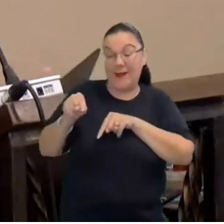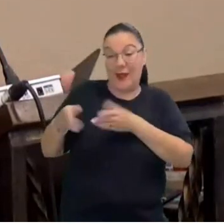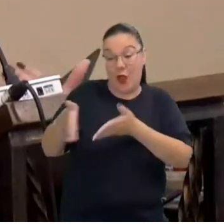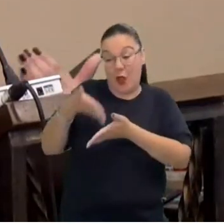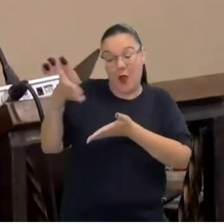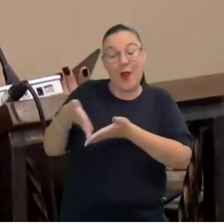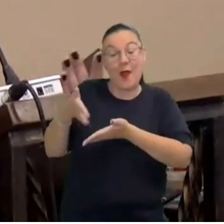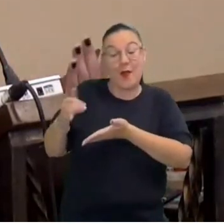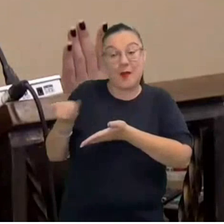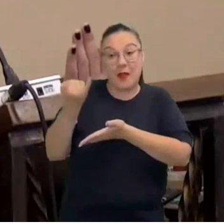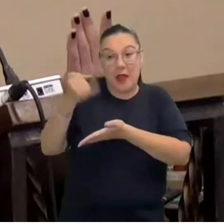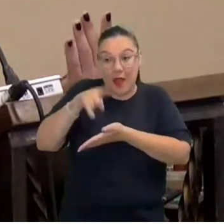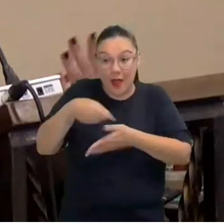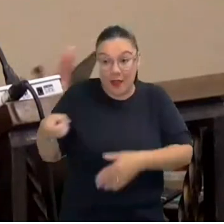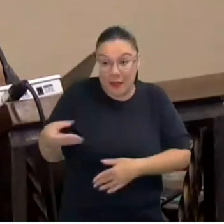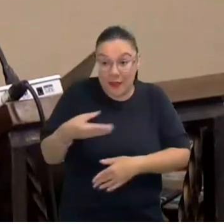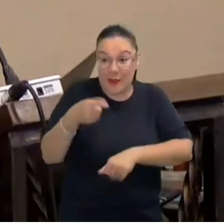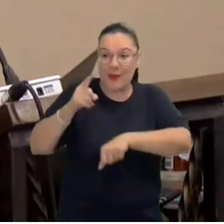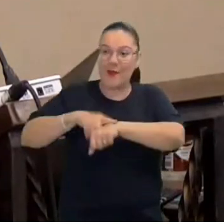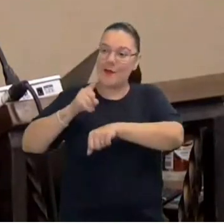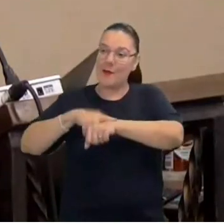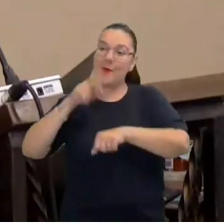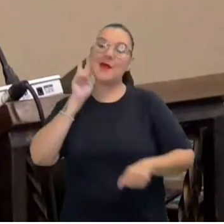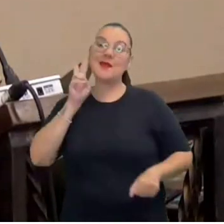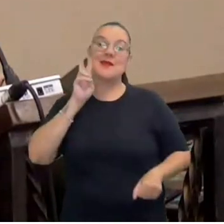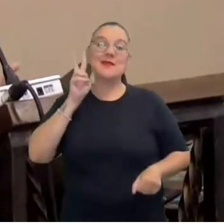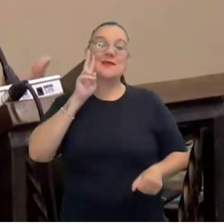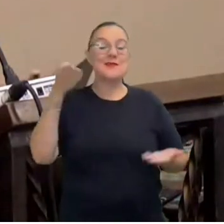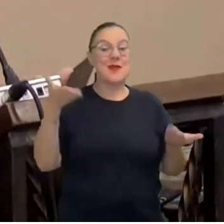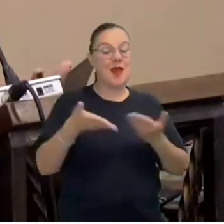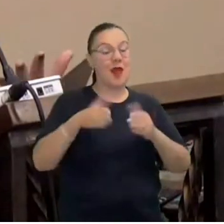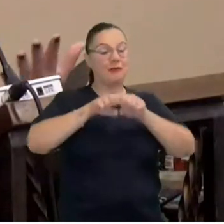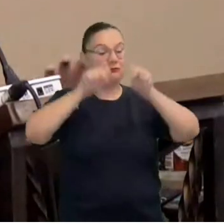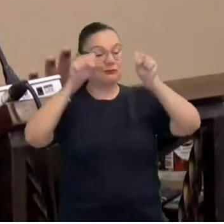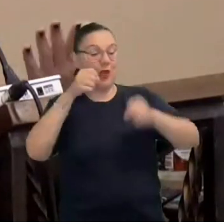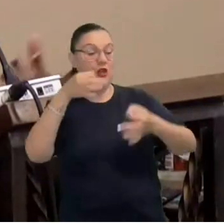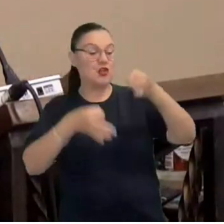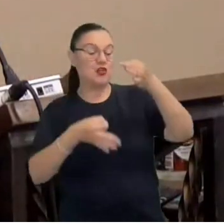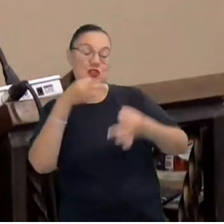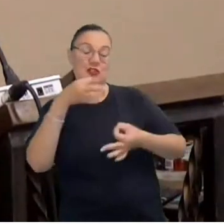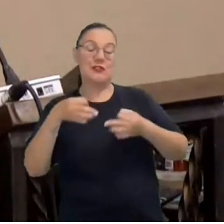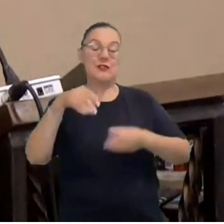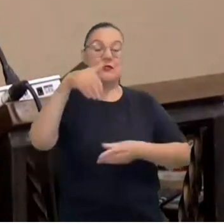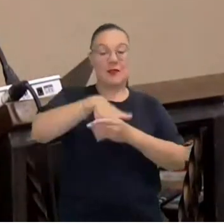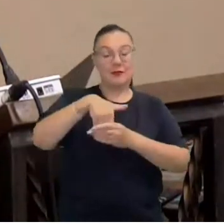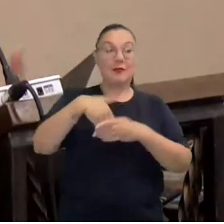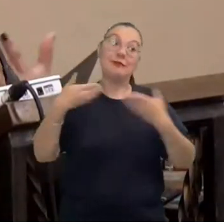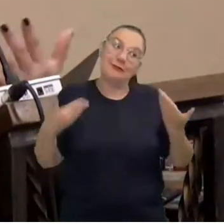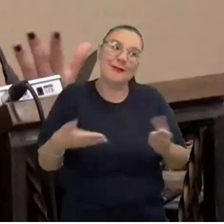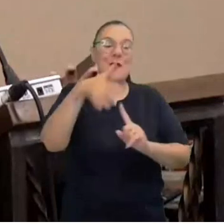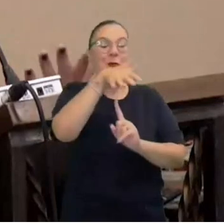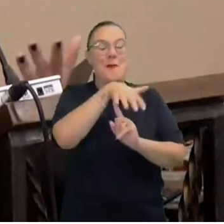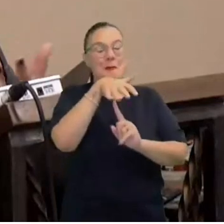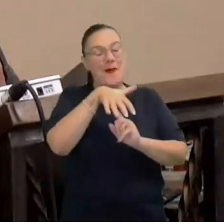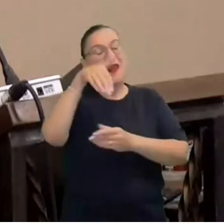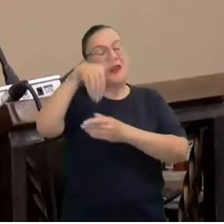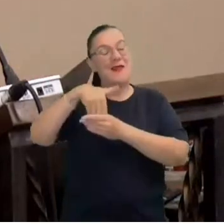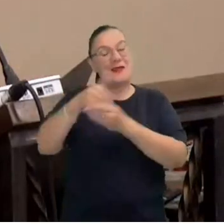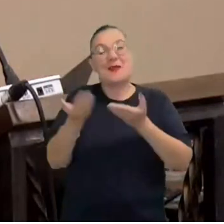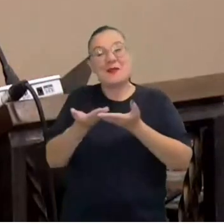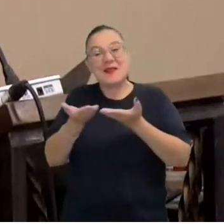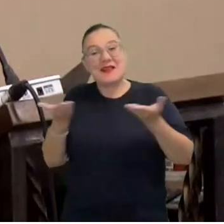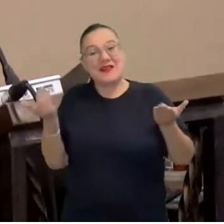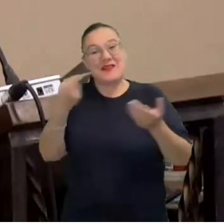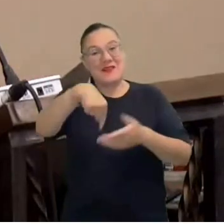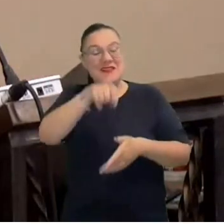momentos da história desse tribunal e da justiça eleitoral serão registrados. E a Paraná Eleitoral vai estar lá, à disposição, e pronta